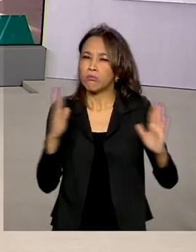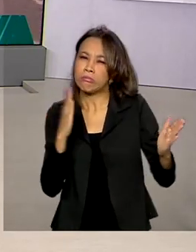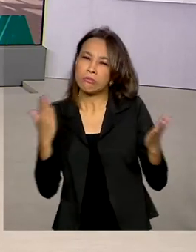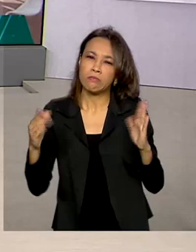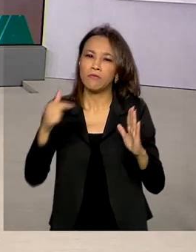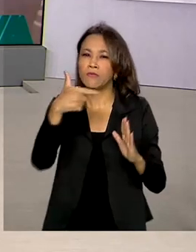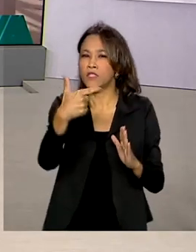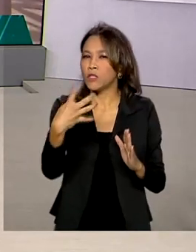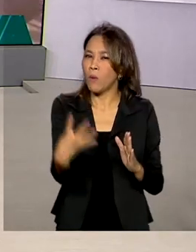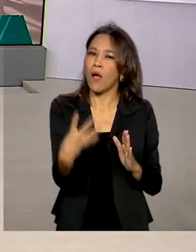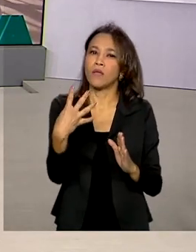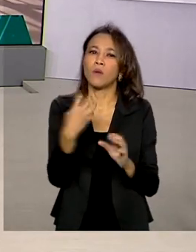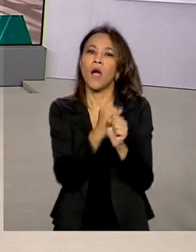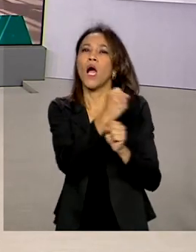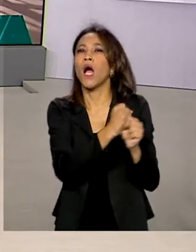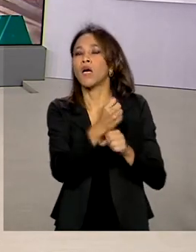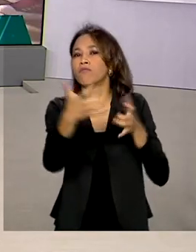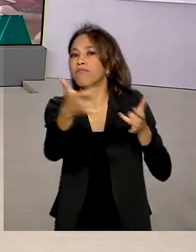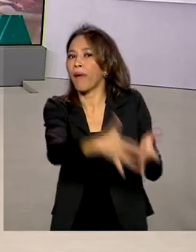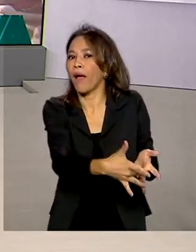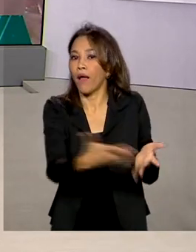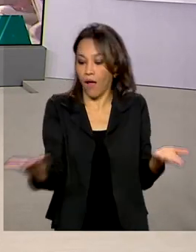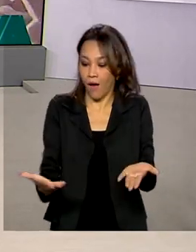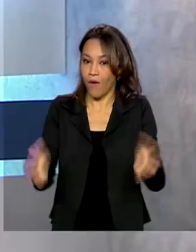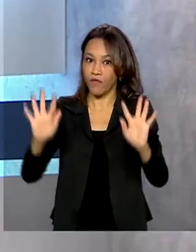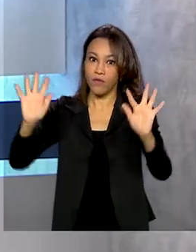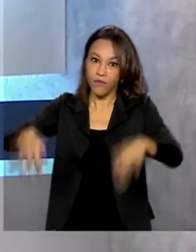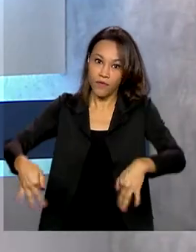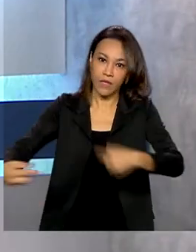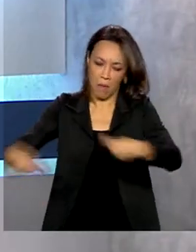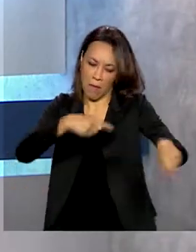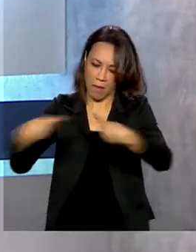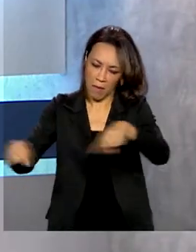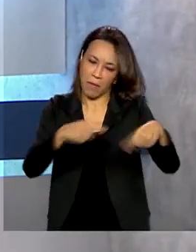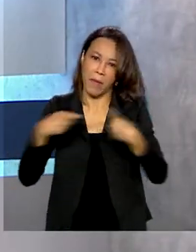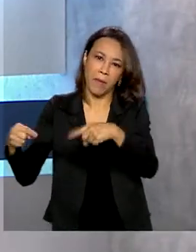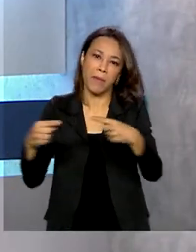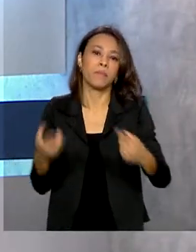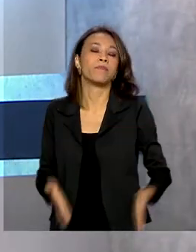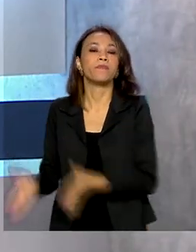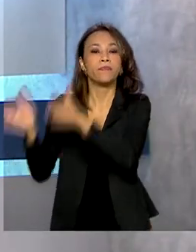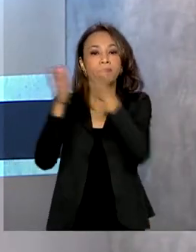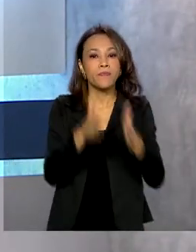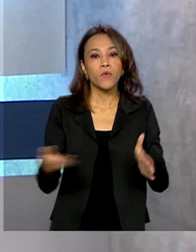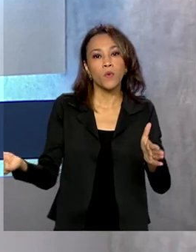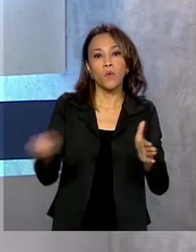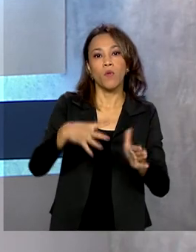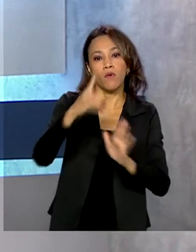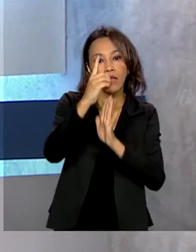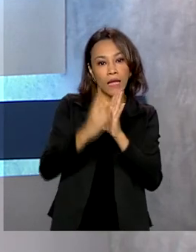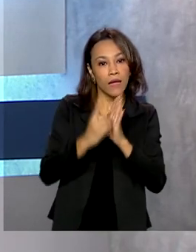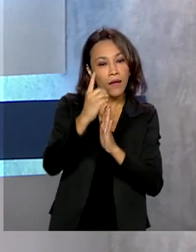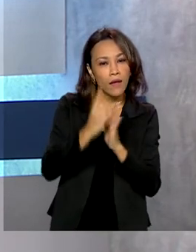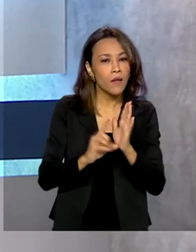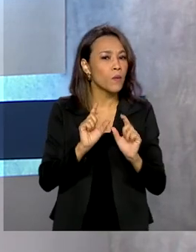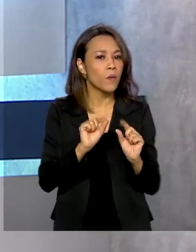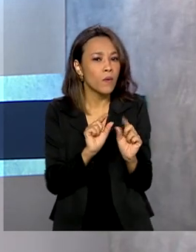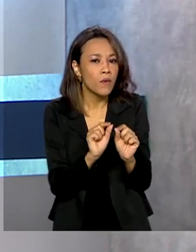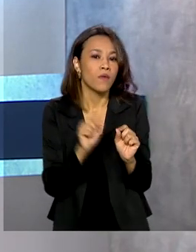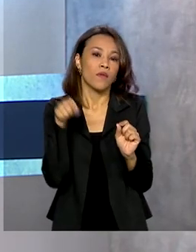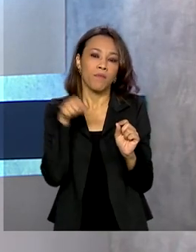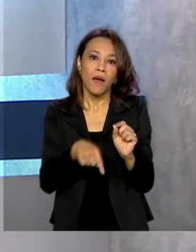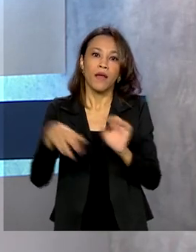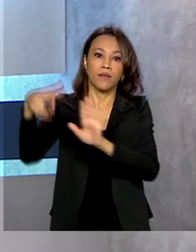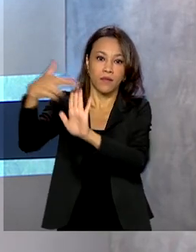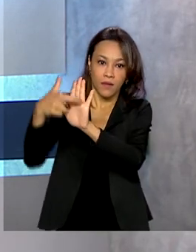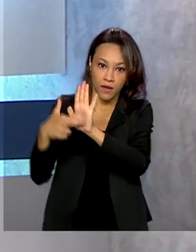anos e a disputa só terminou agora. O novo decreto traz modificações para regularização de